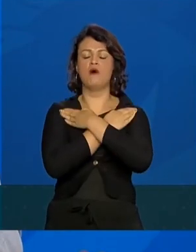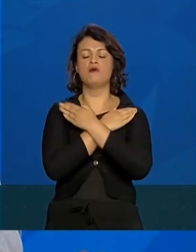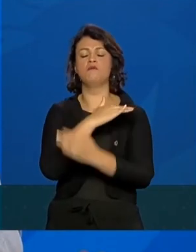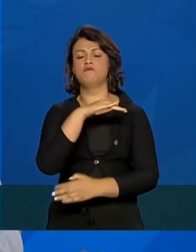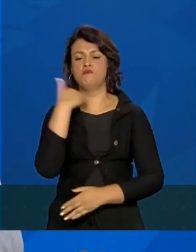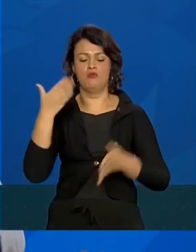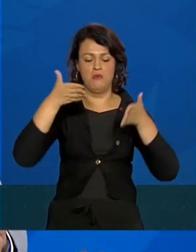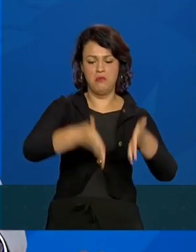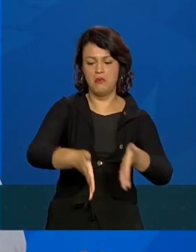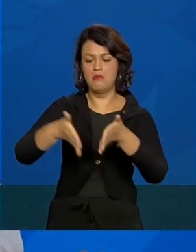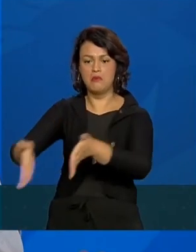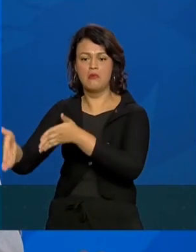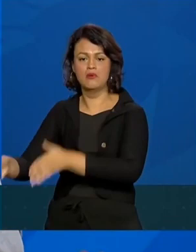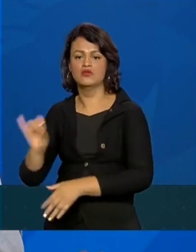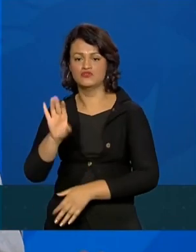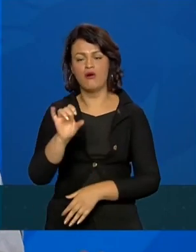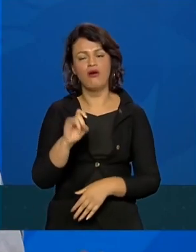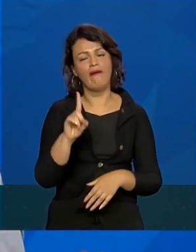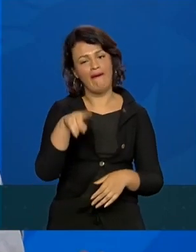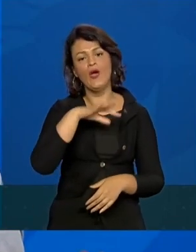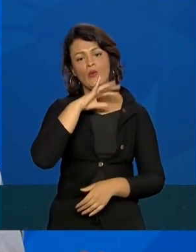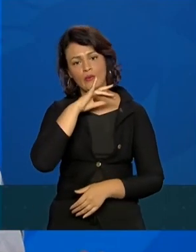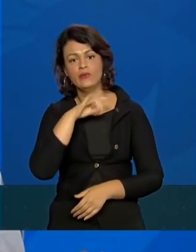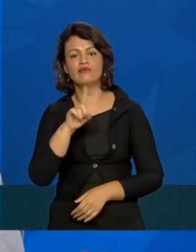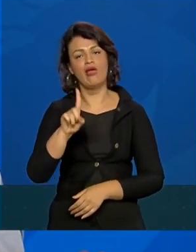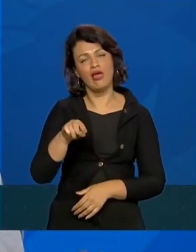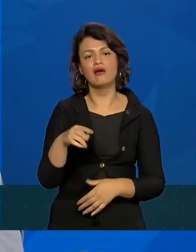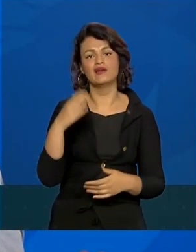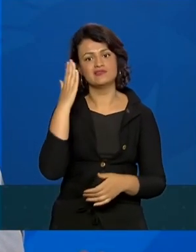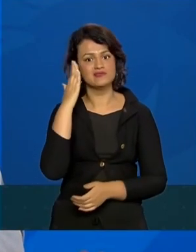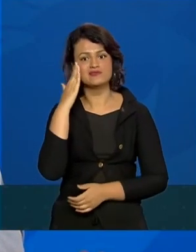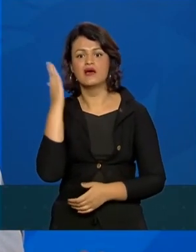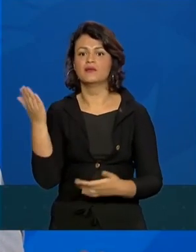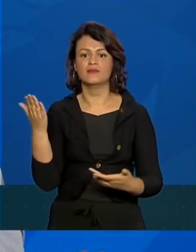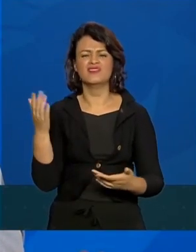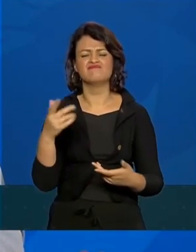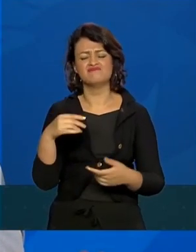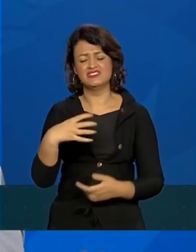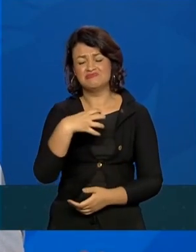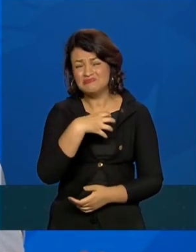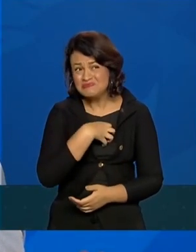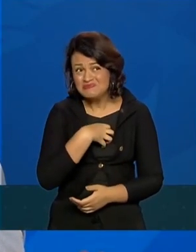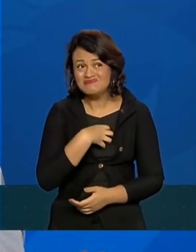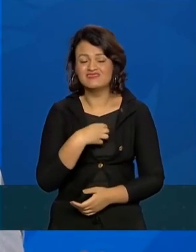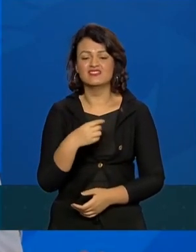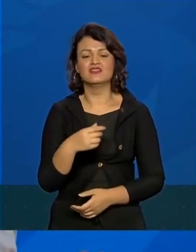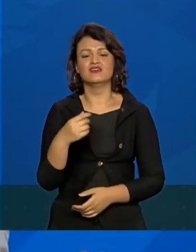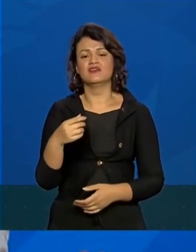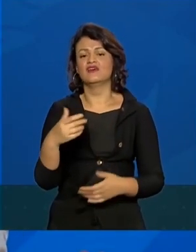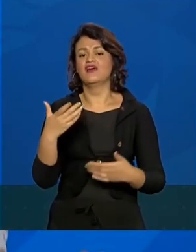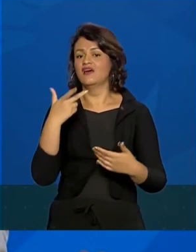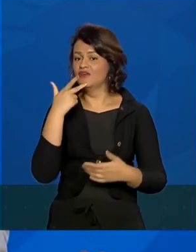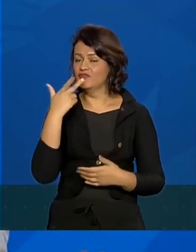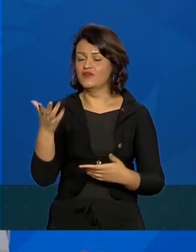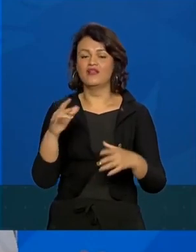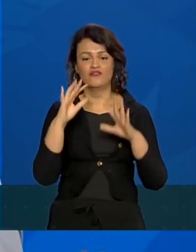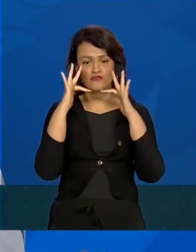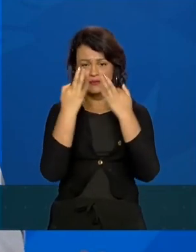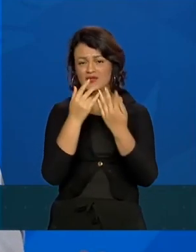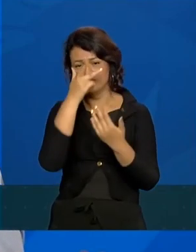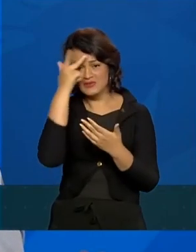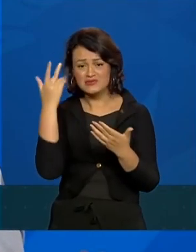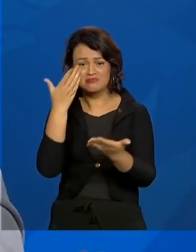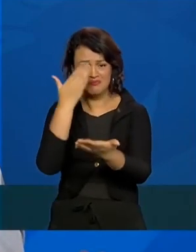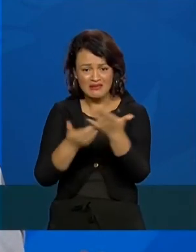cova e de corpo. Tudo bem, é ruim, nós sabemos aqui, nos dói muito. Aproveito para as famílias